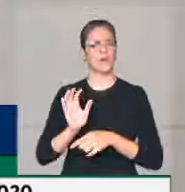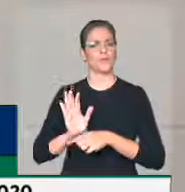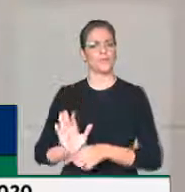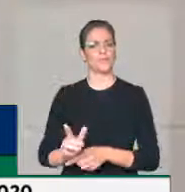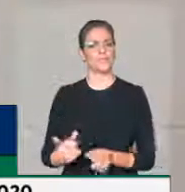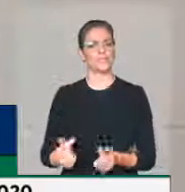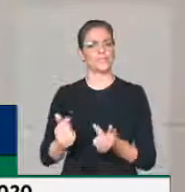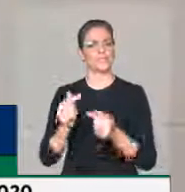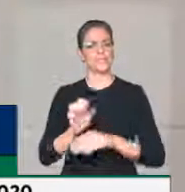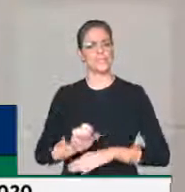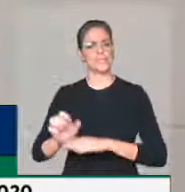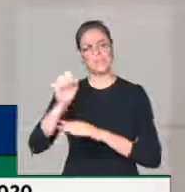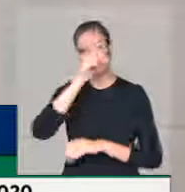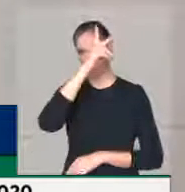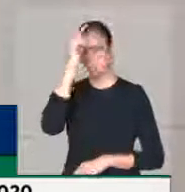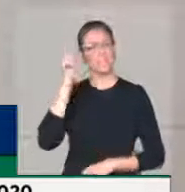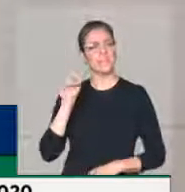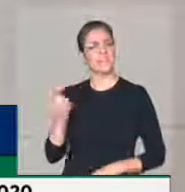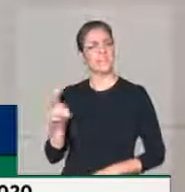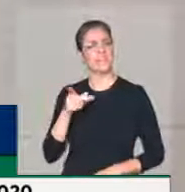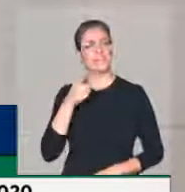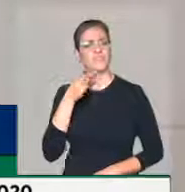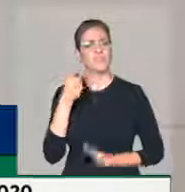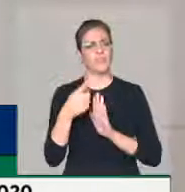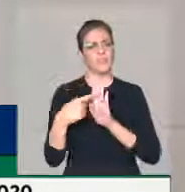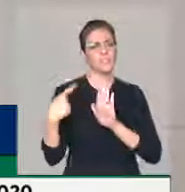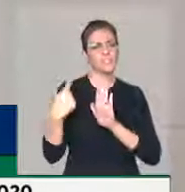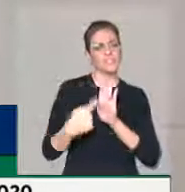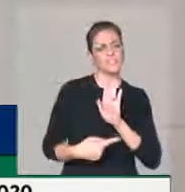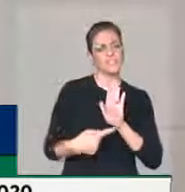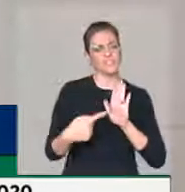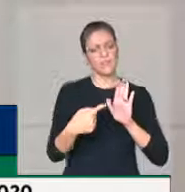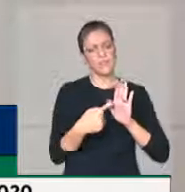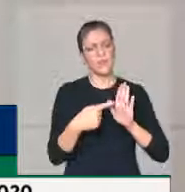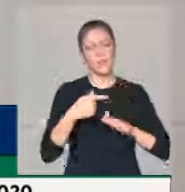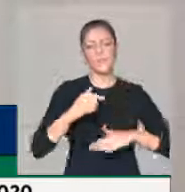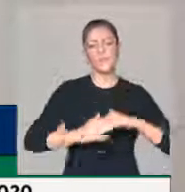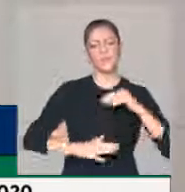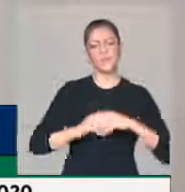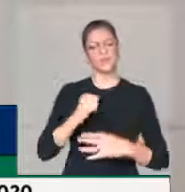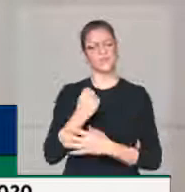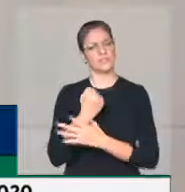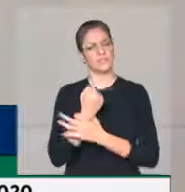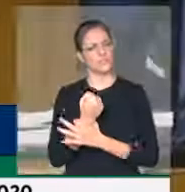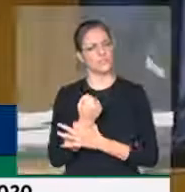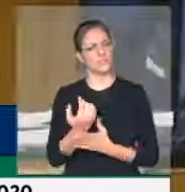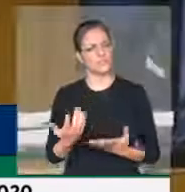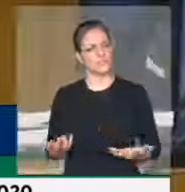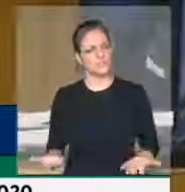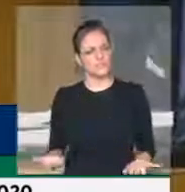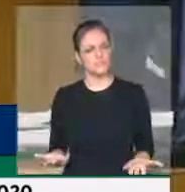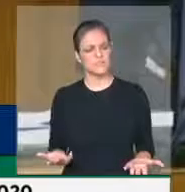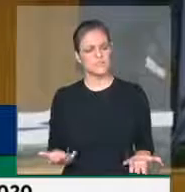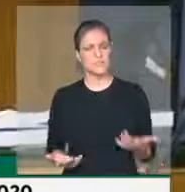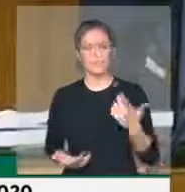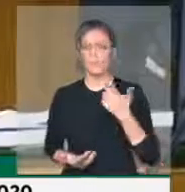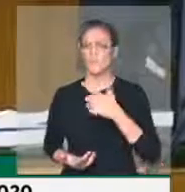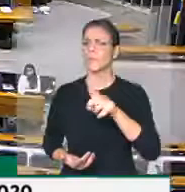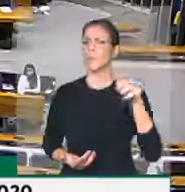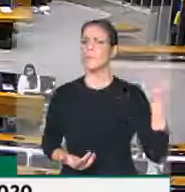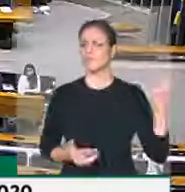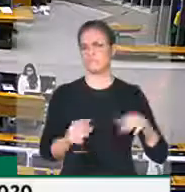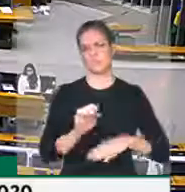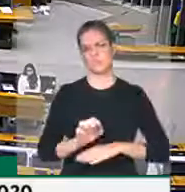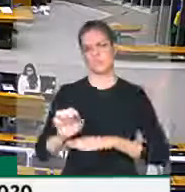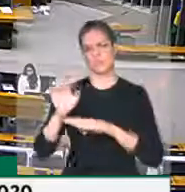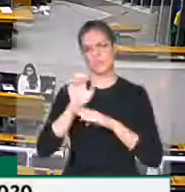comprometido a vetar a parte que excepcionava os profissionais de segurança. 15 de outros estados, assim